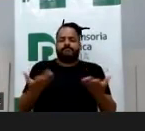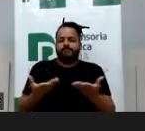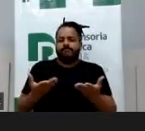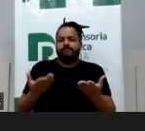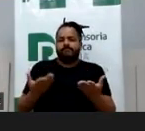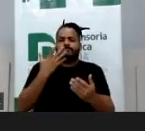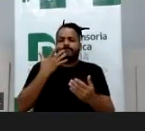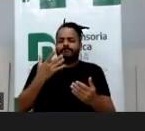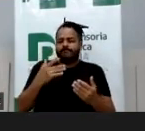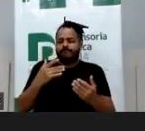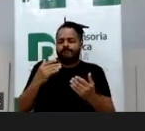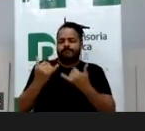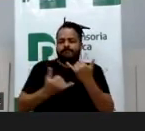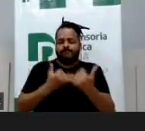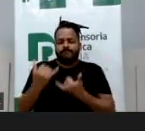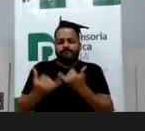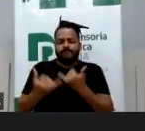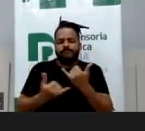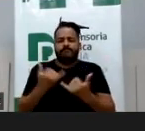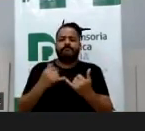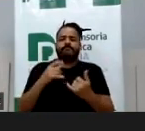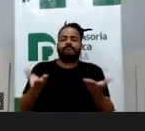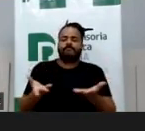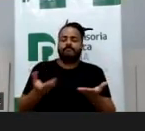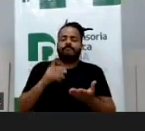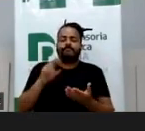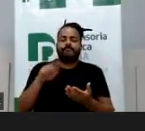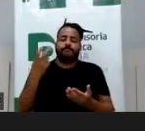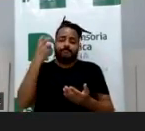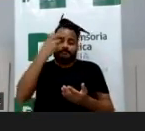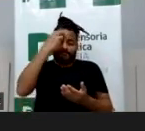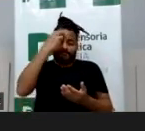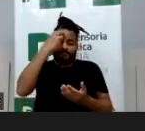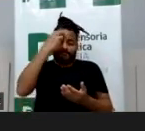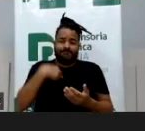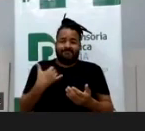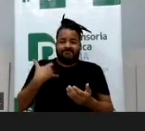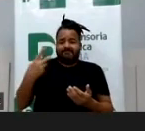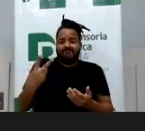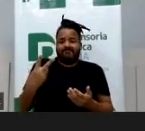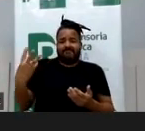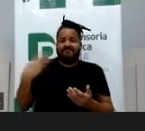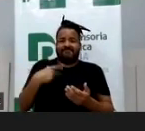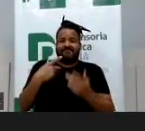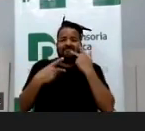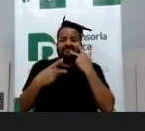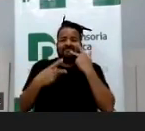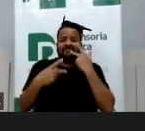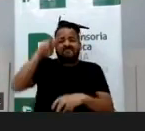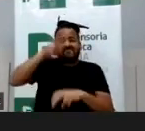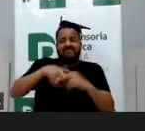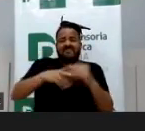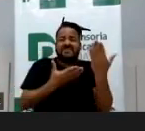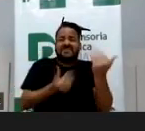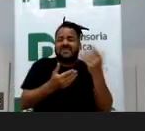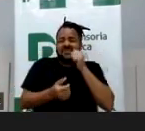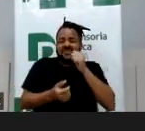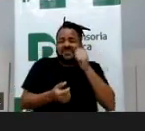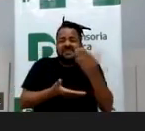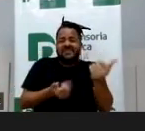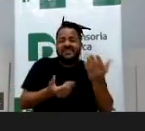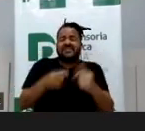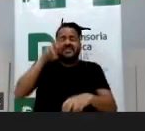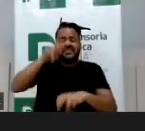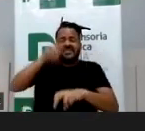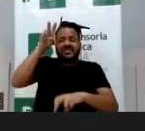brincadeira, a cultura que ensina uma criança de dois, três anos a dançar, senta, e que fala da novinha o tempo inteiro. Senta a